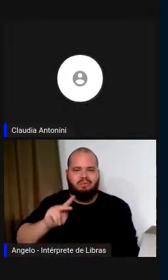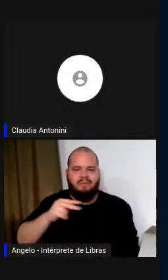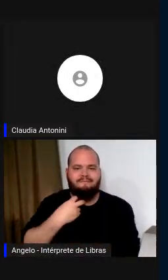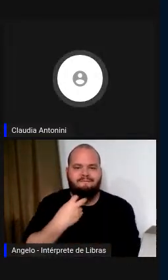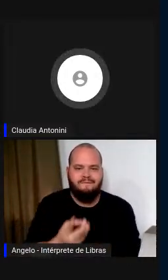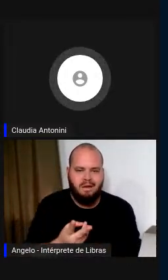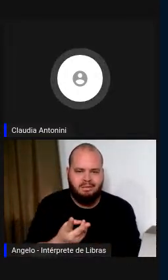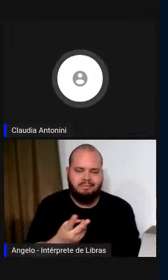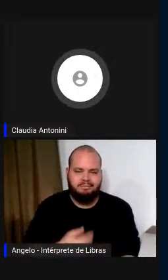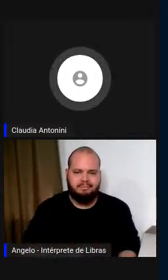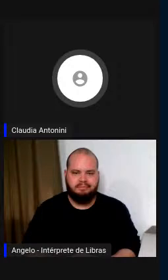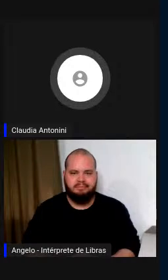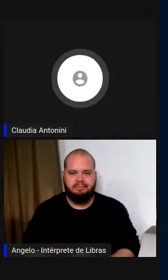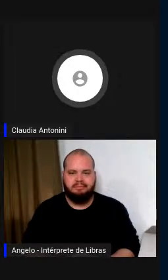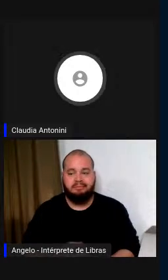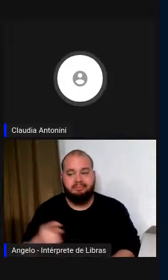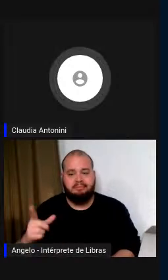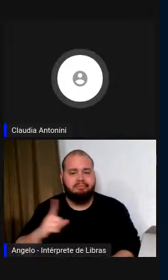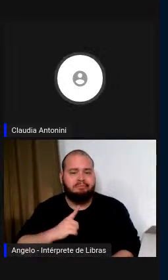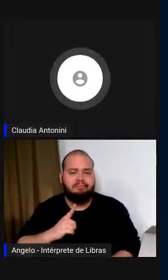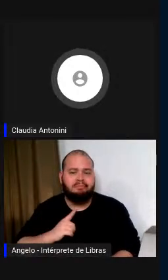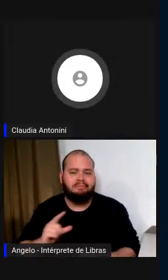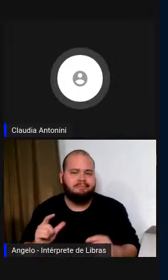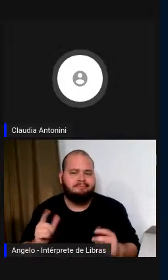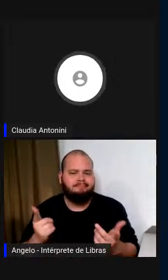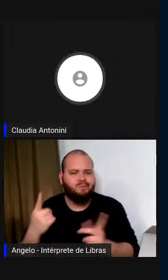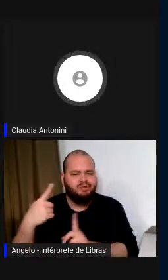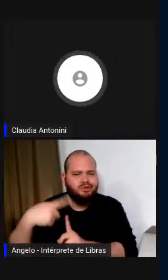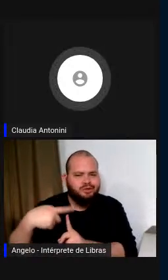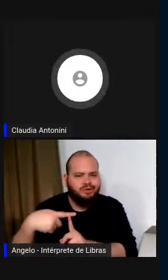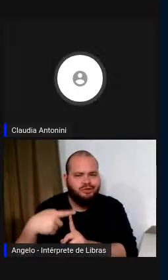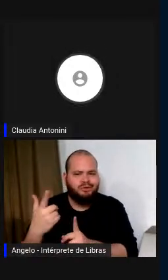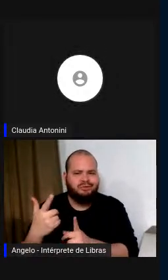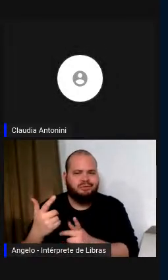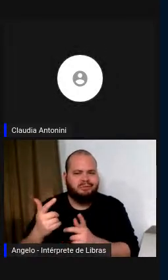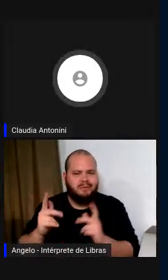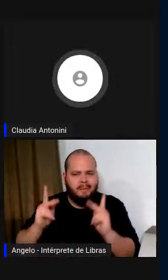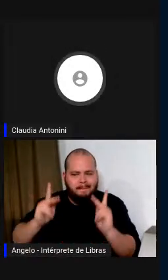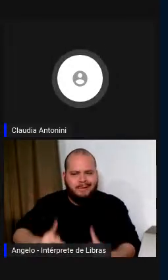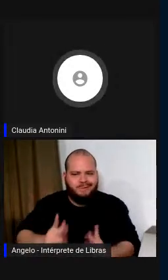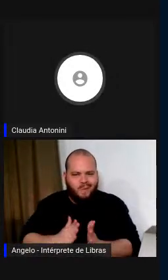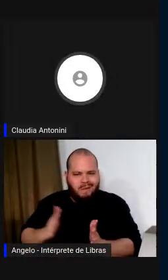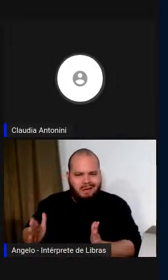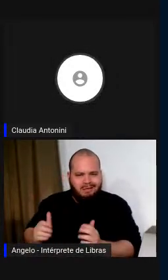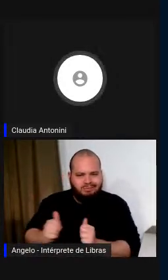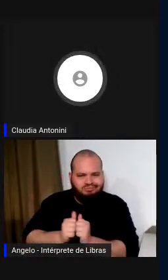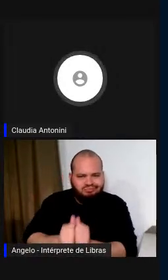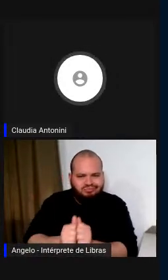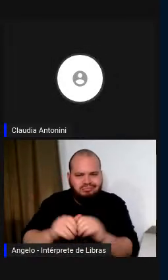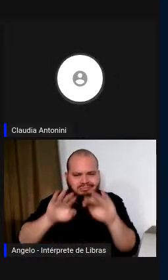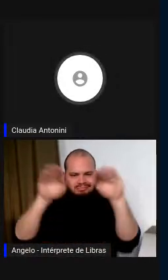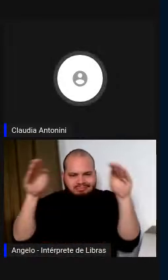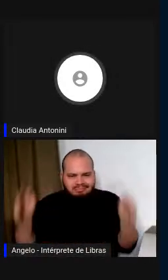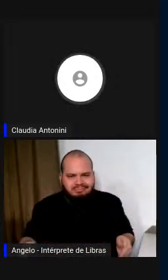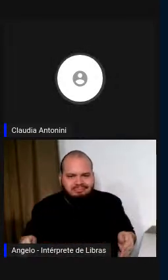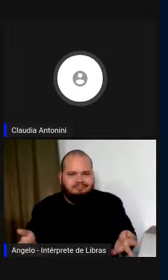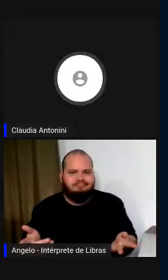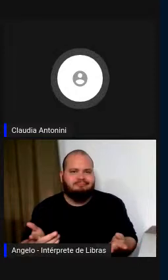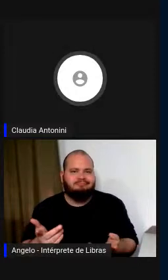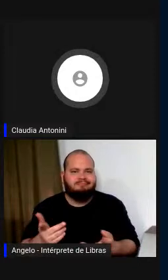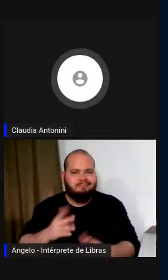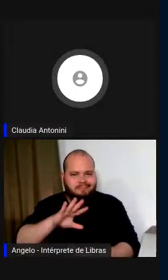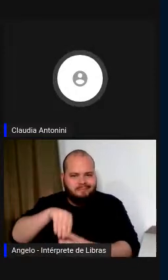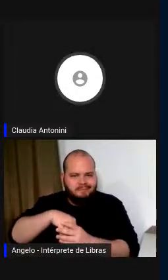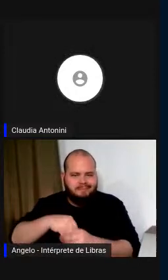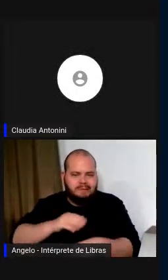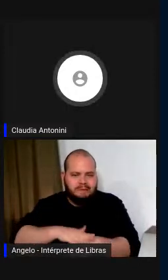exista um tipo de companheiro de cabine, por exemplo, para a interpretação